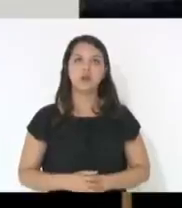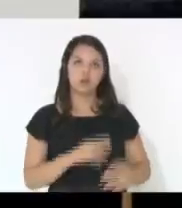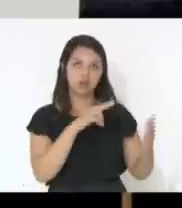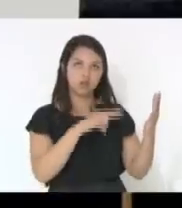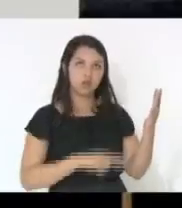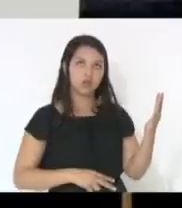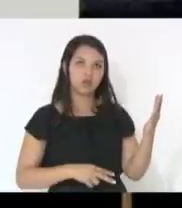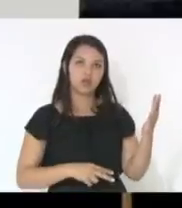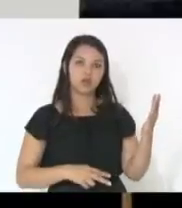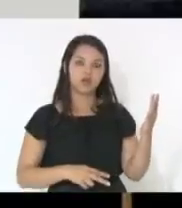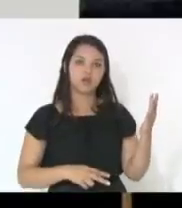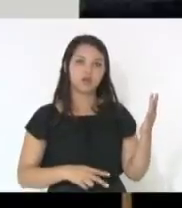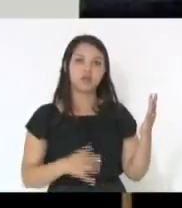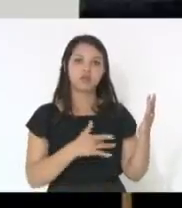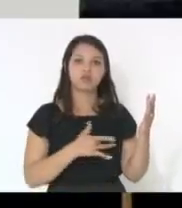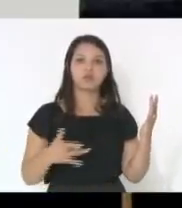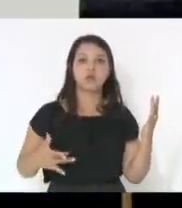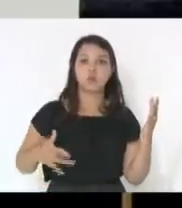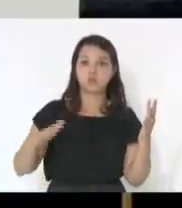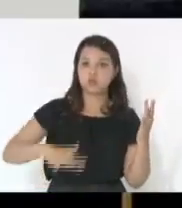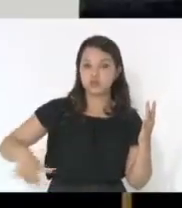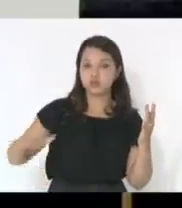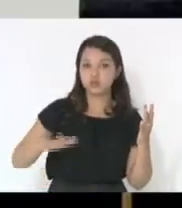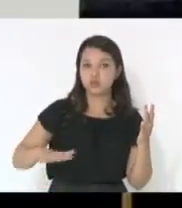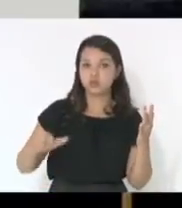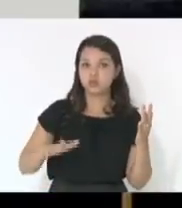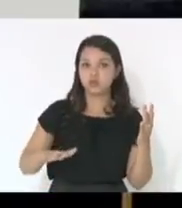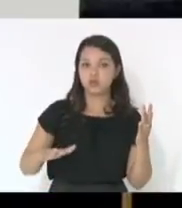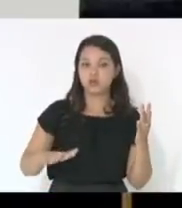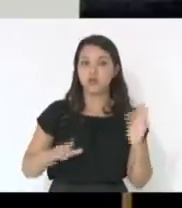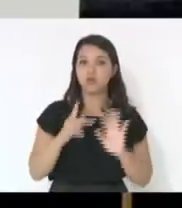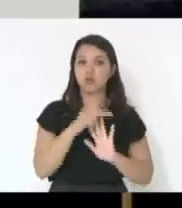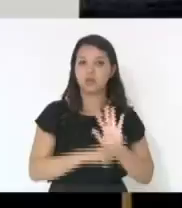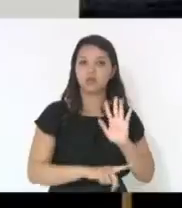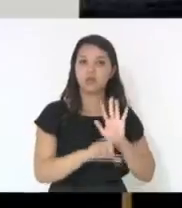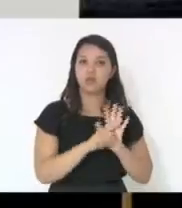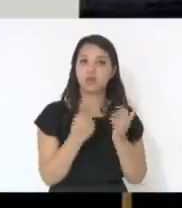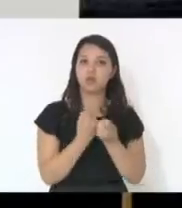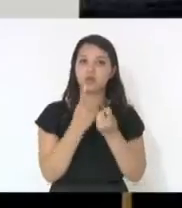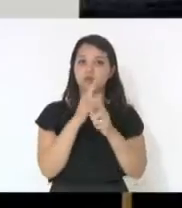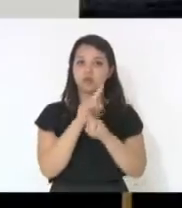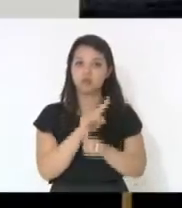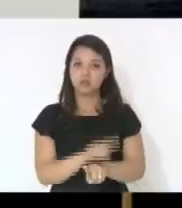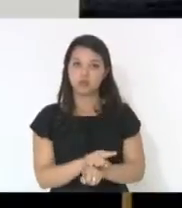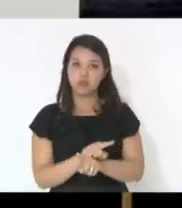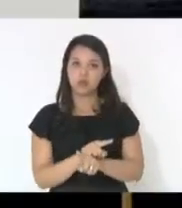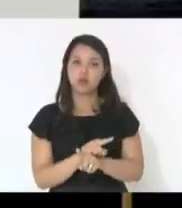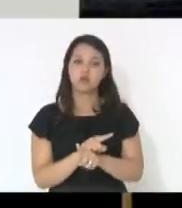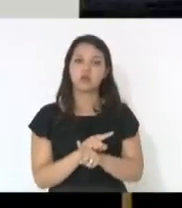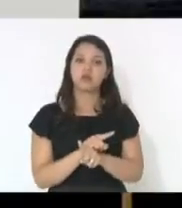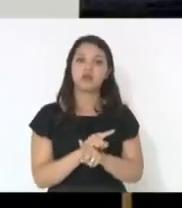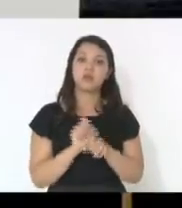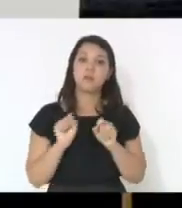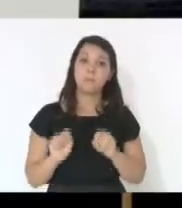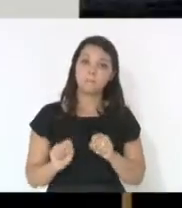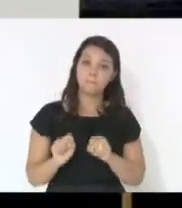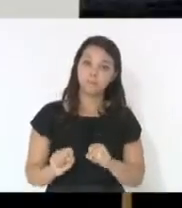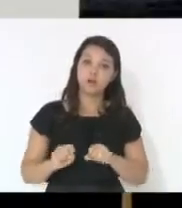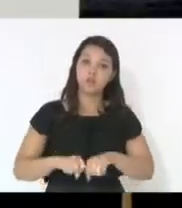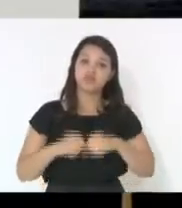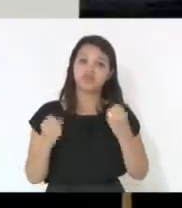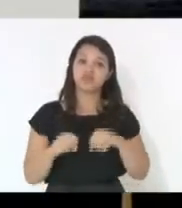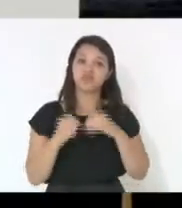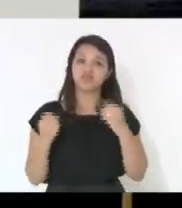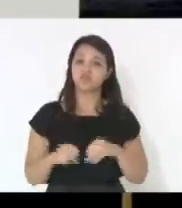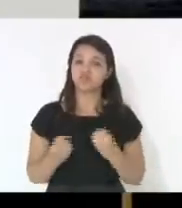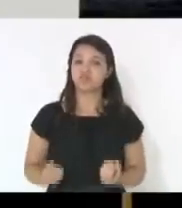pese a relevância do Serviço de Saúde, o projeto já tem lei contrário ao interesse público, na medida em que pode vir gerar um colapso nas contas